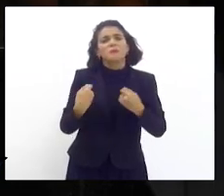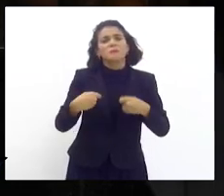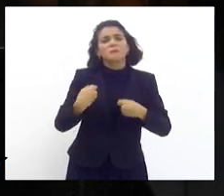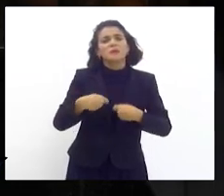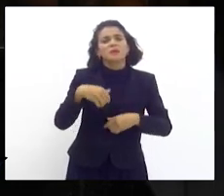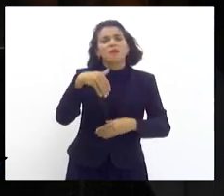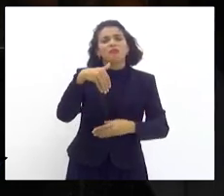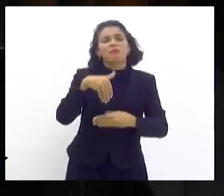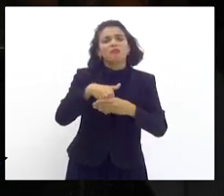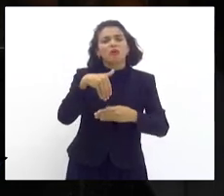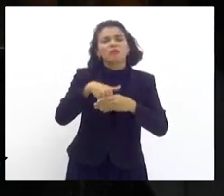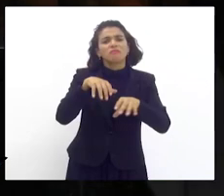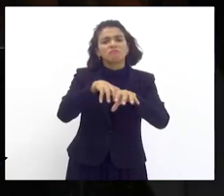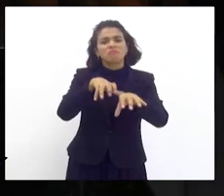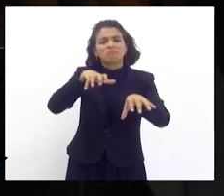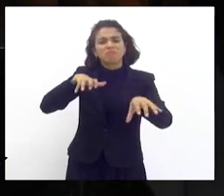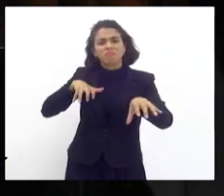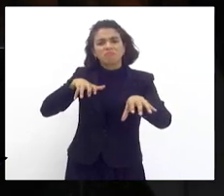votação remota?